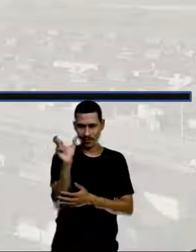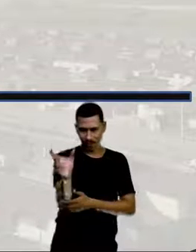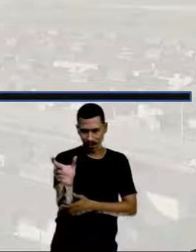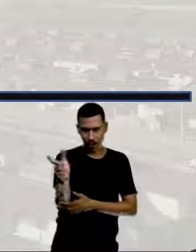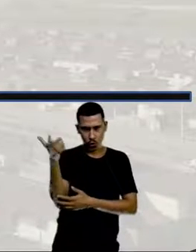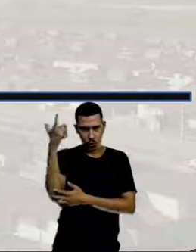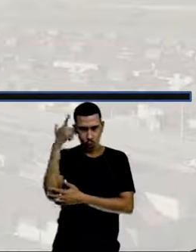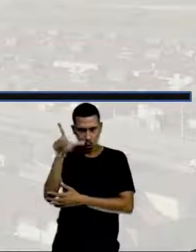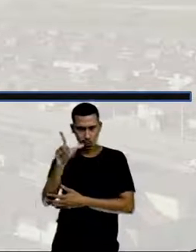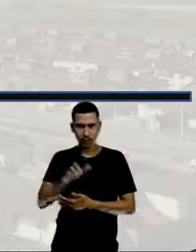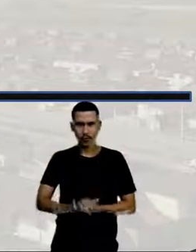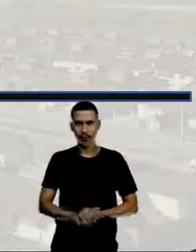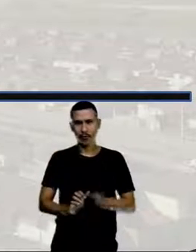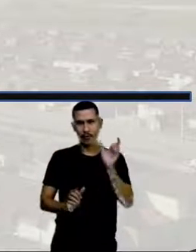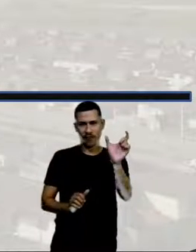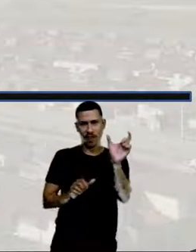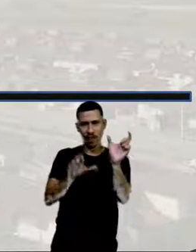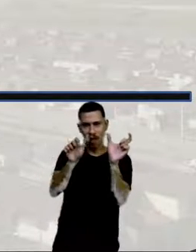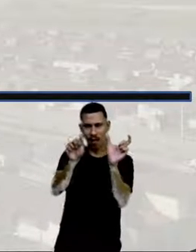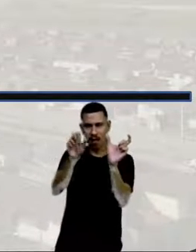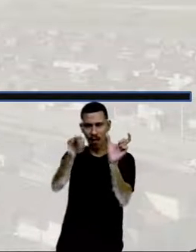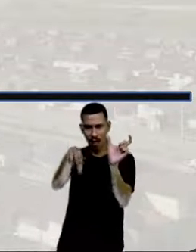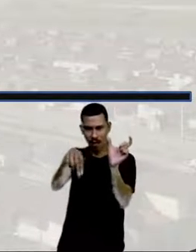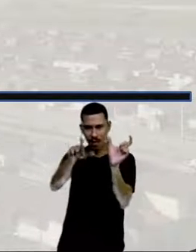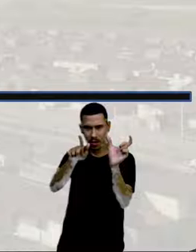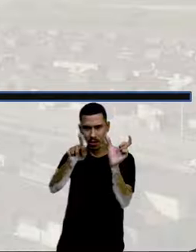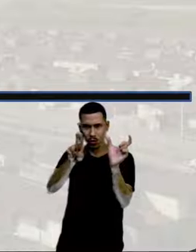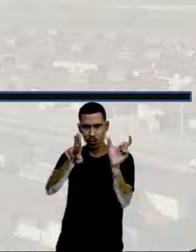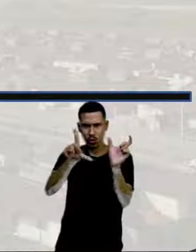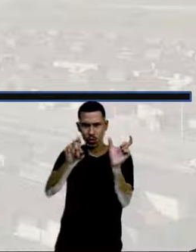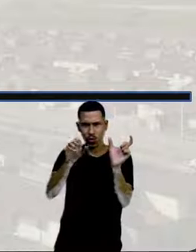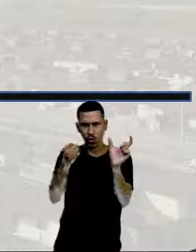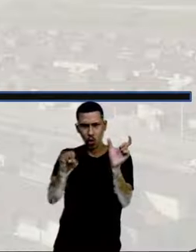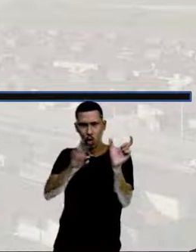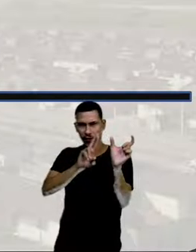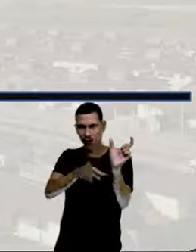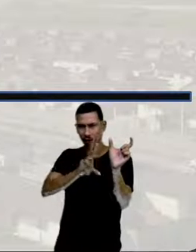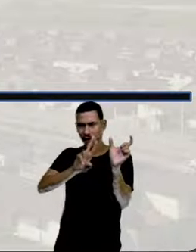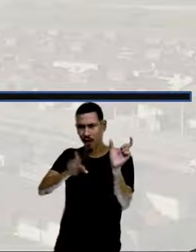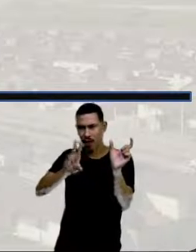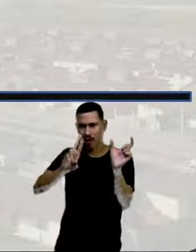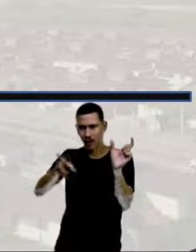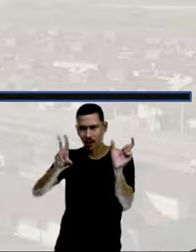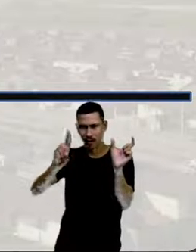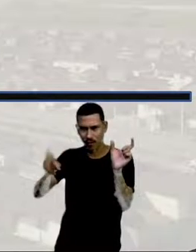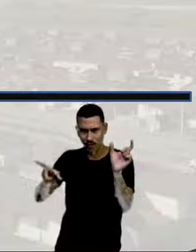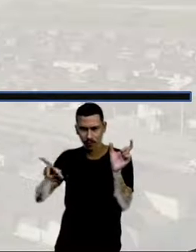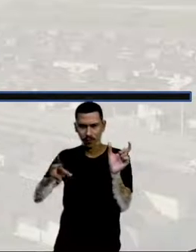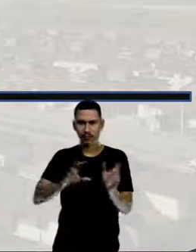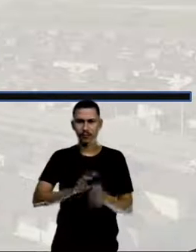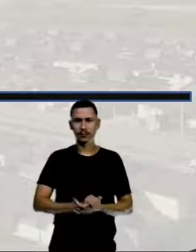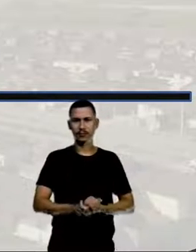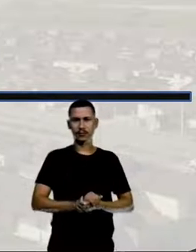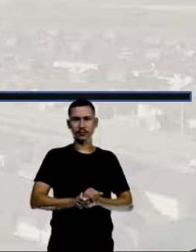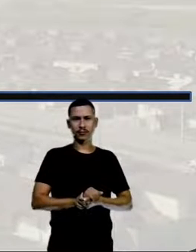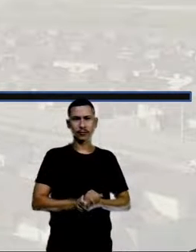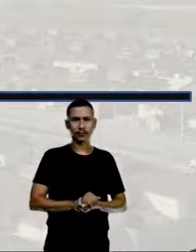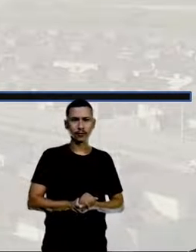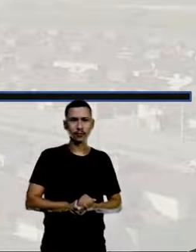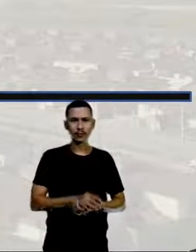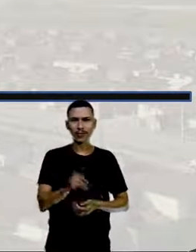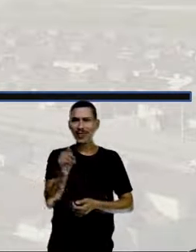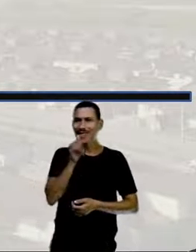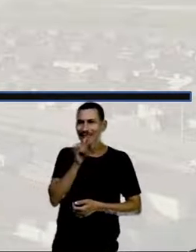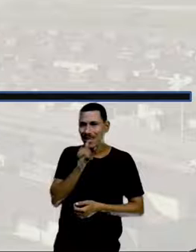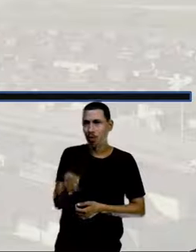ângulos, que são os ângulos alternos. Alternos. Alternos significa que varia, tá certo? Então, se